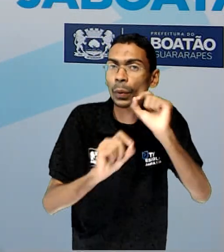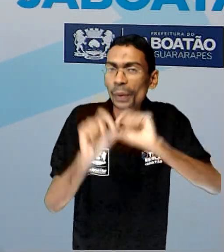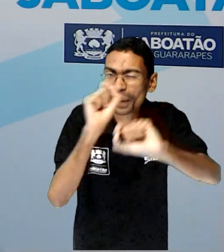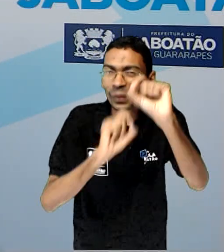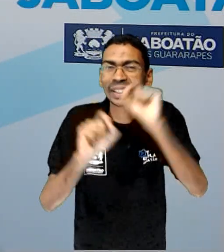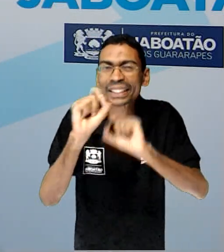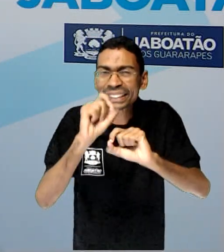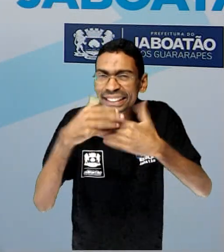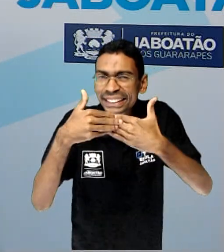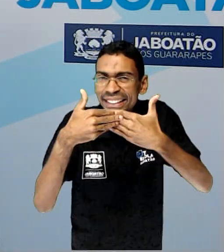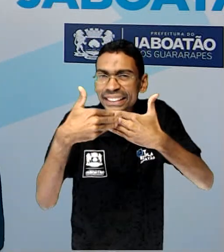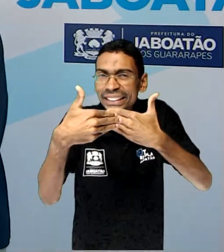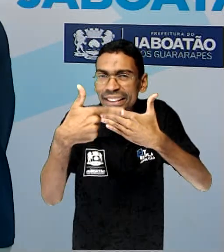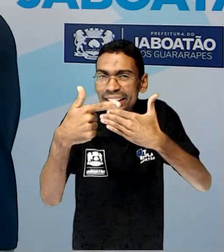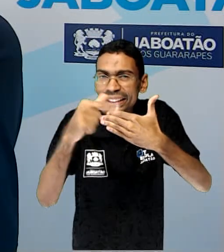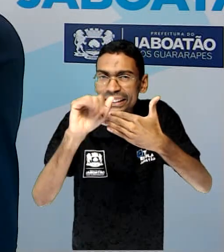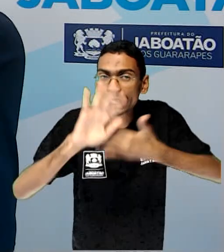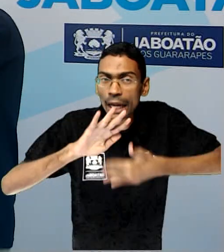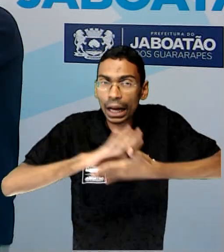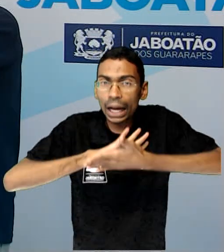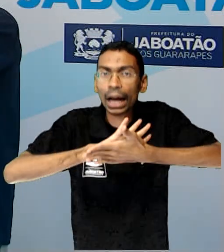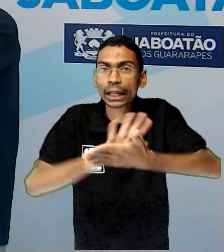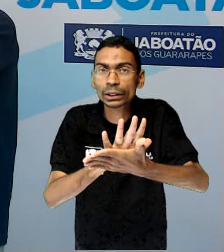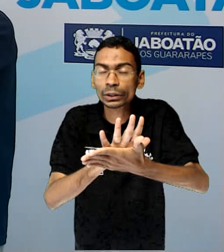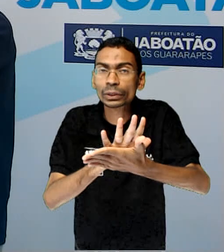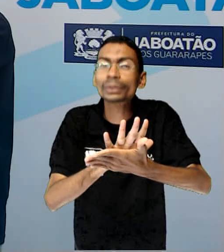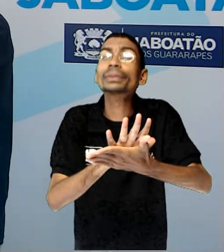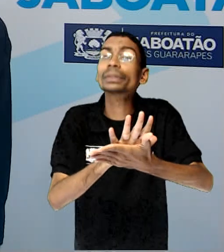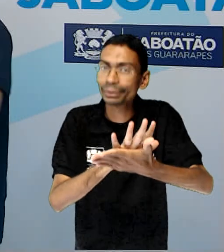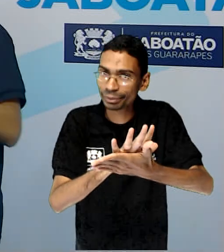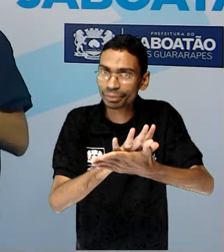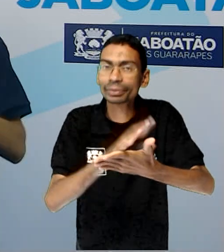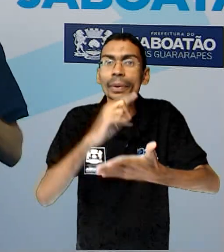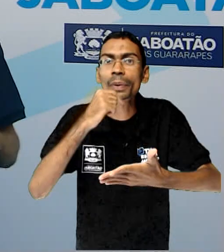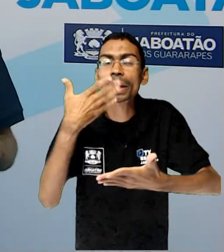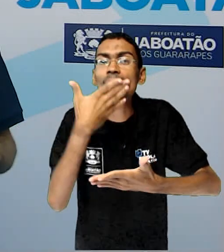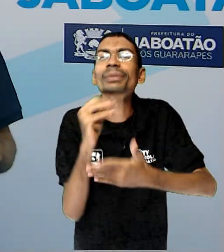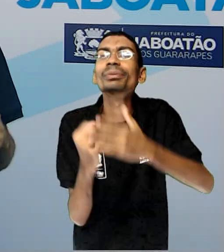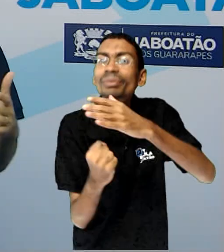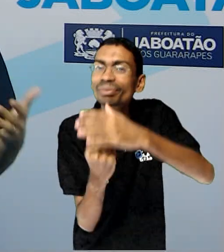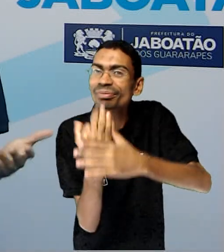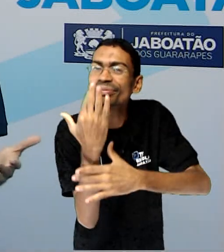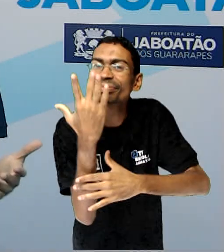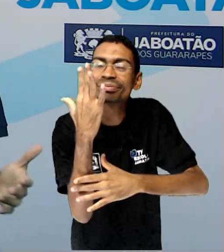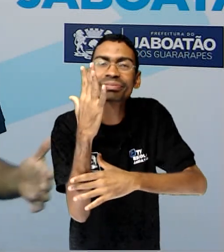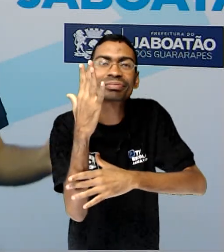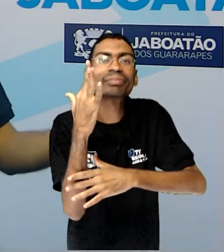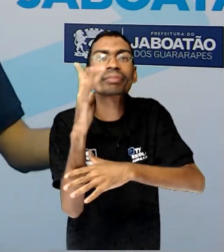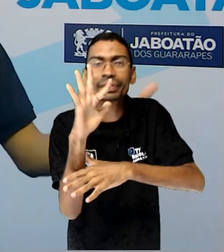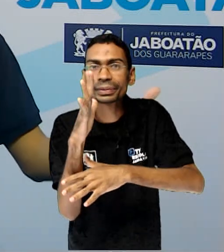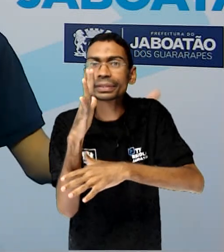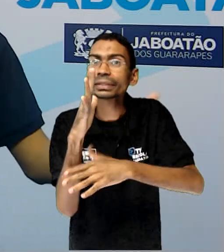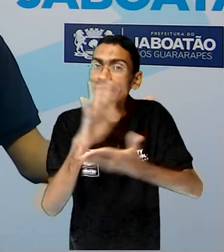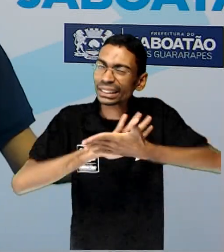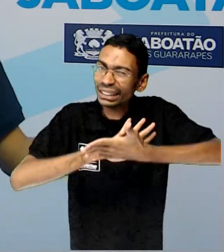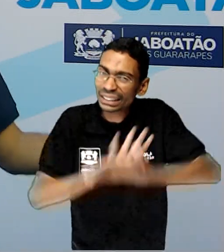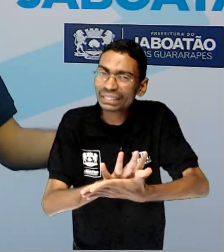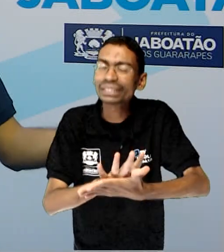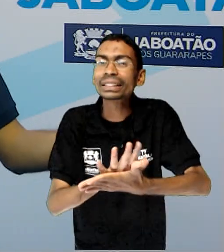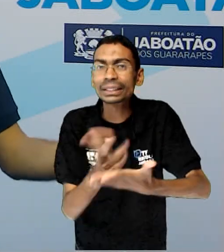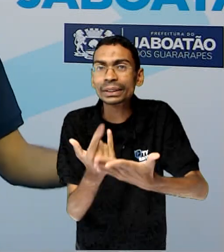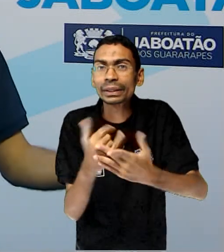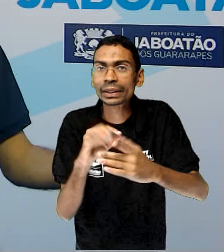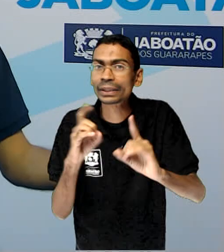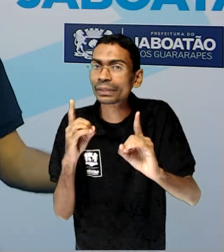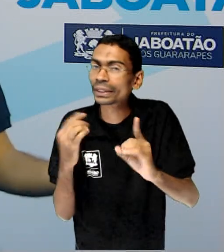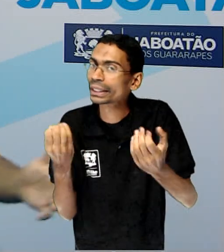destruir a cana de açúcar. Como eles viviam próximos às plantações da cana de